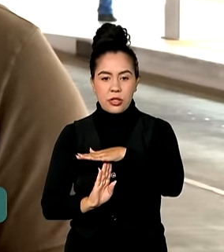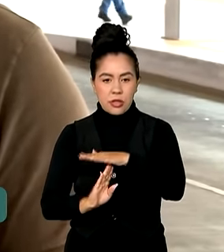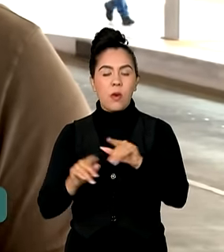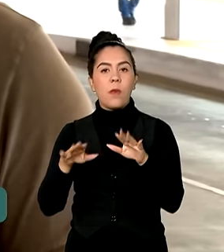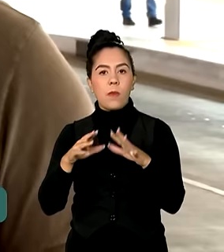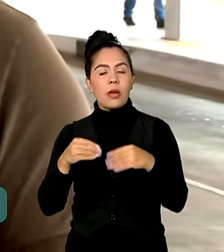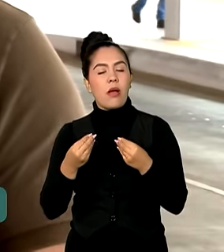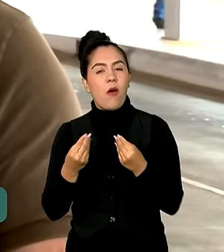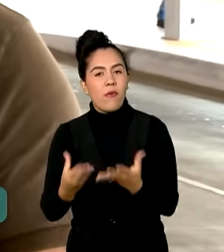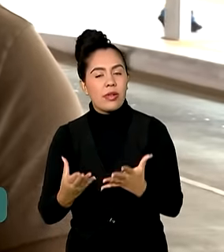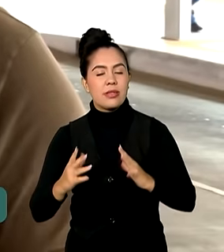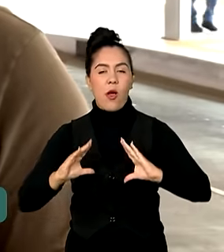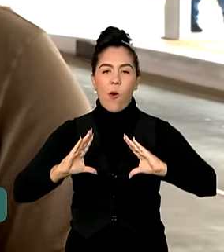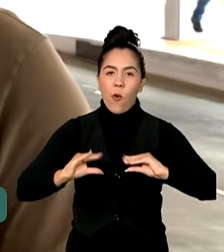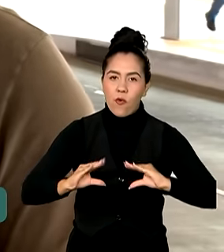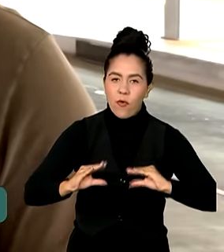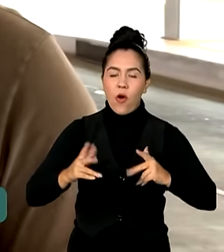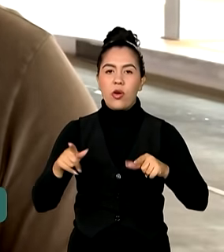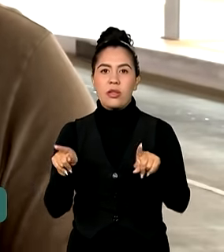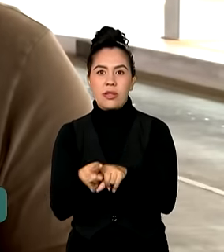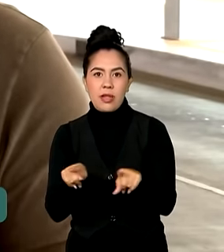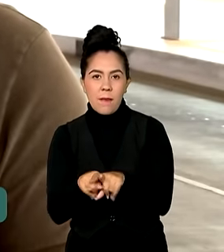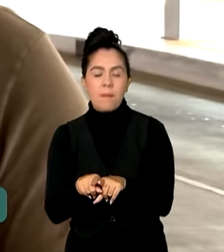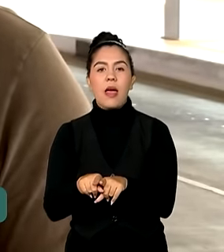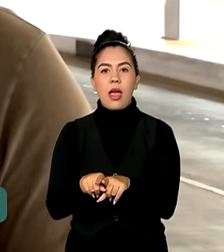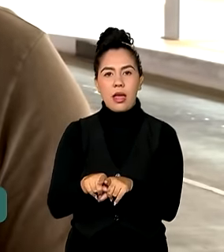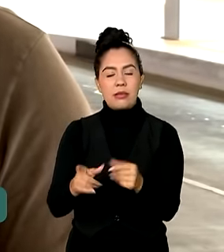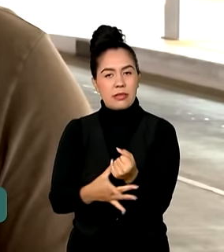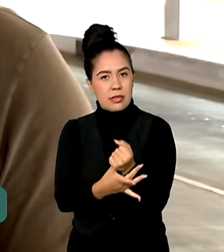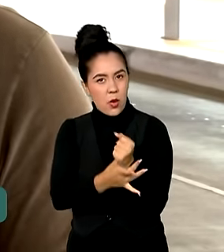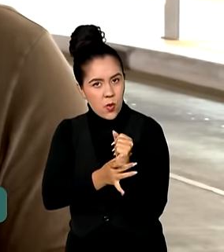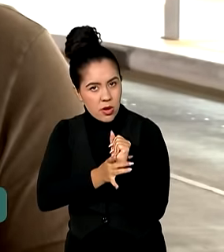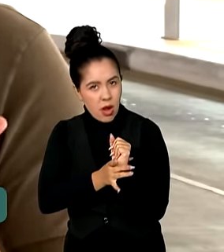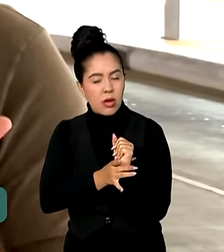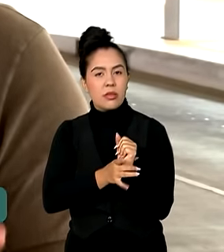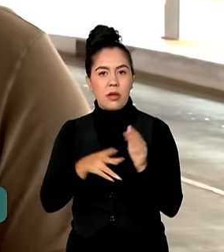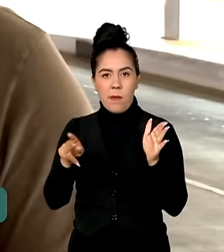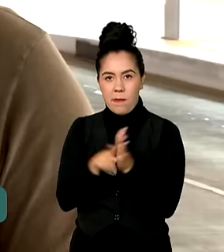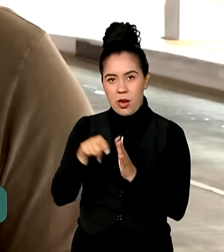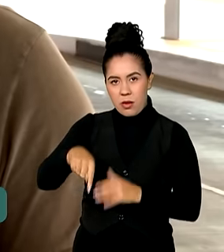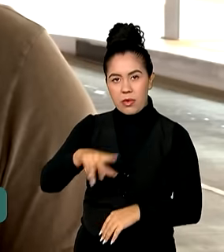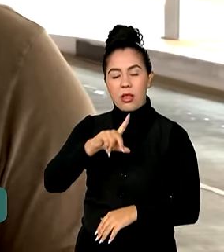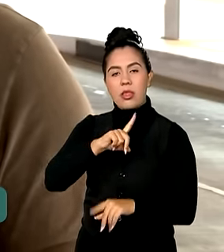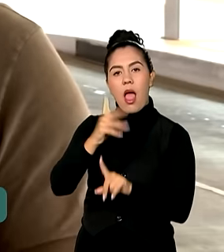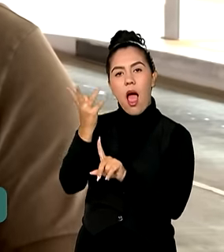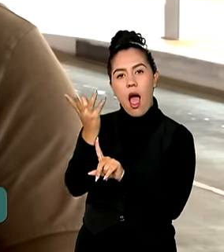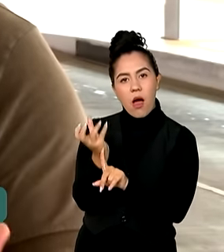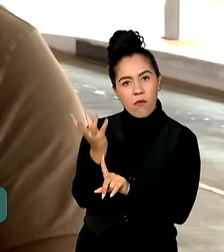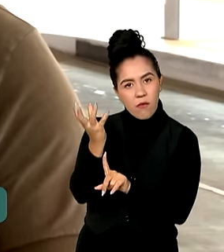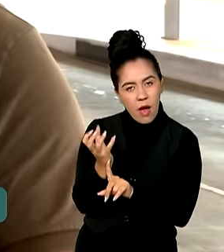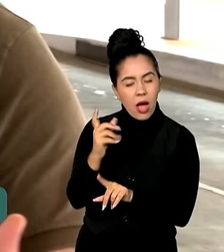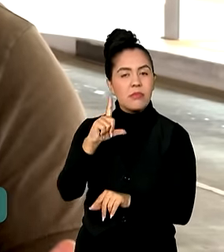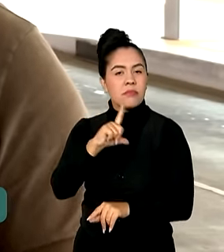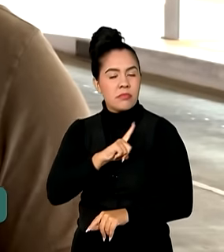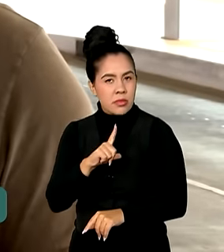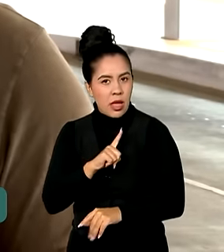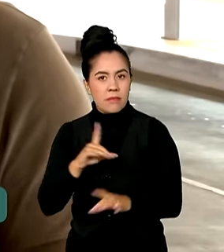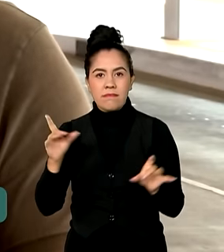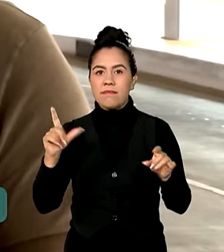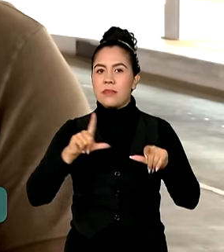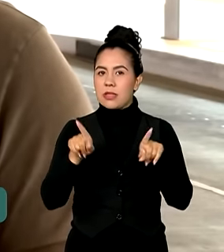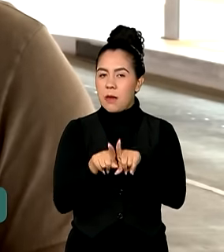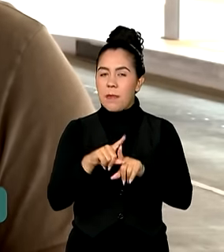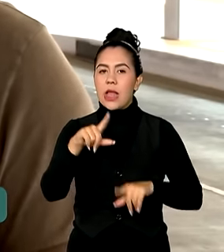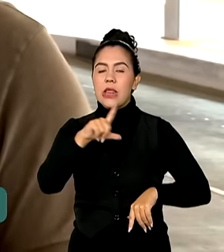conforto e aí nós temos dentro do terminal segurança privada, nós temos Wi-Fi, nós temos todo o sistema de câmera